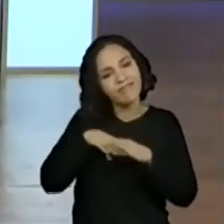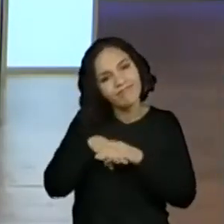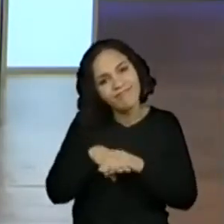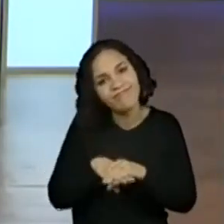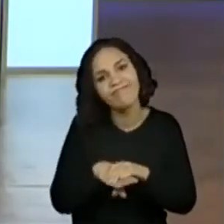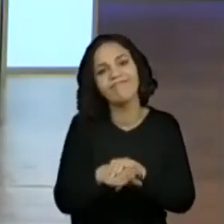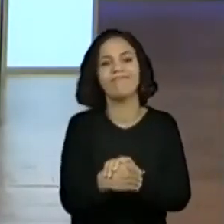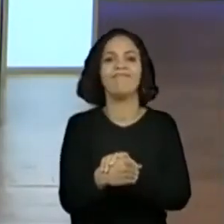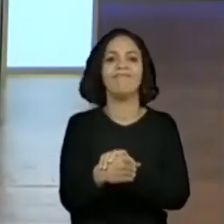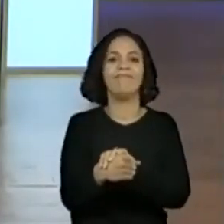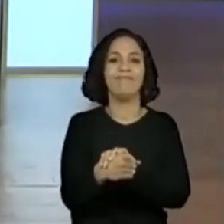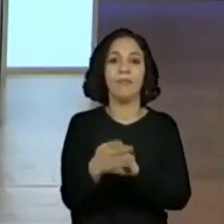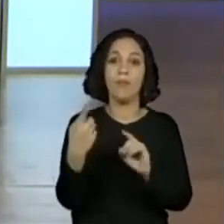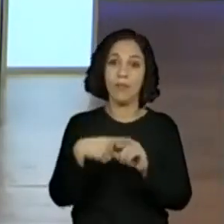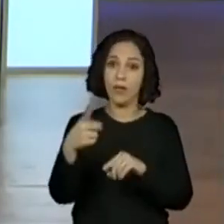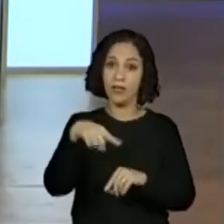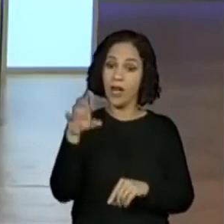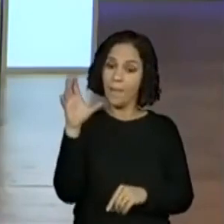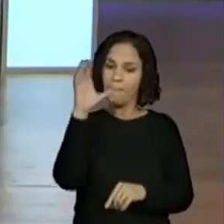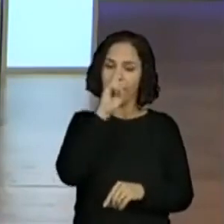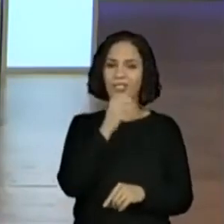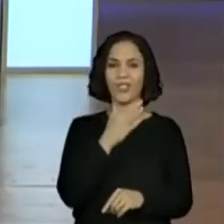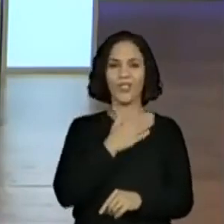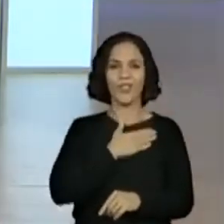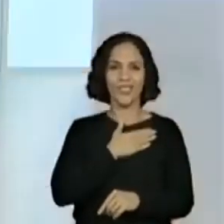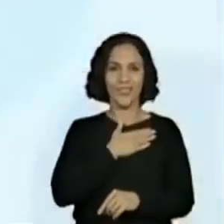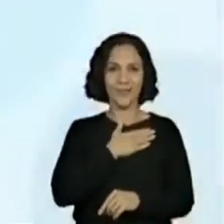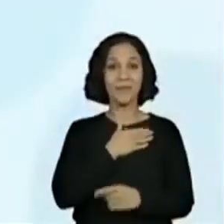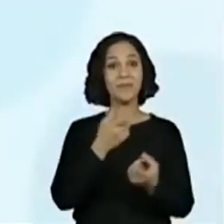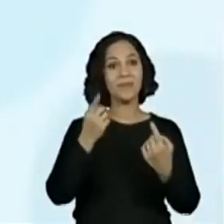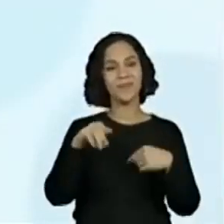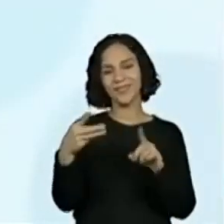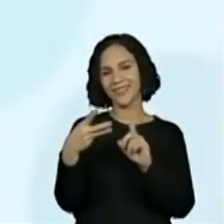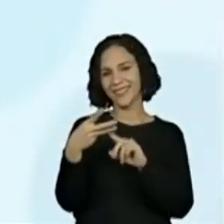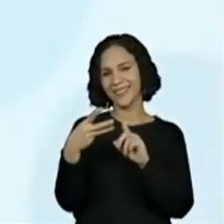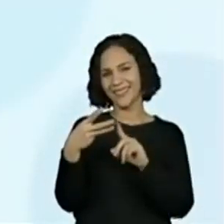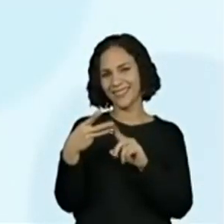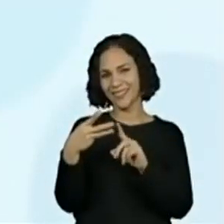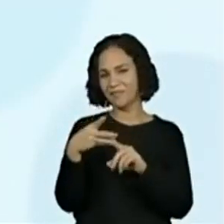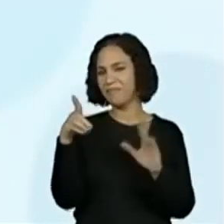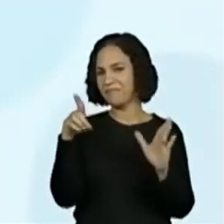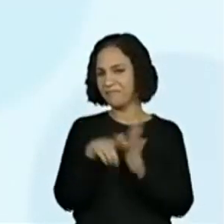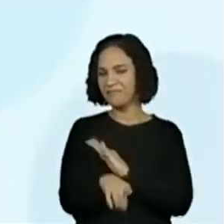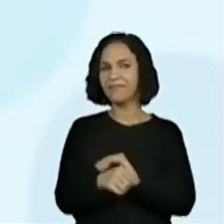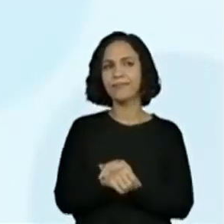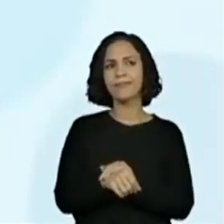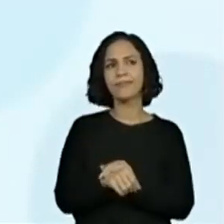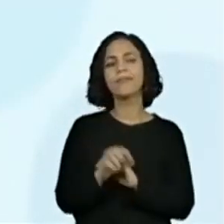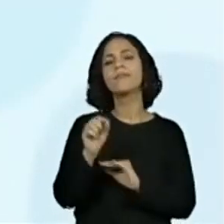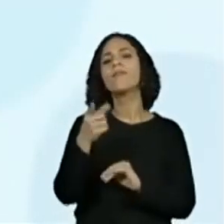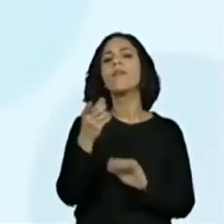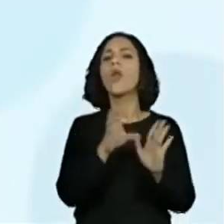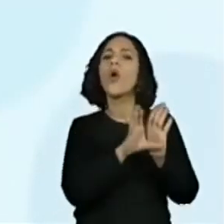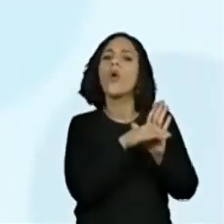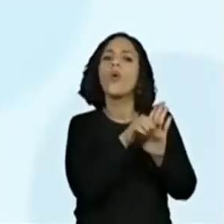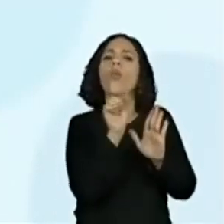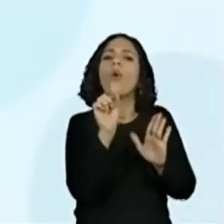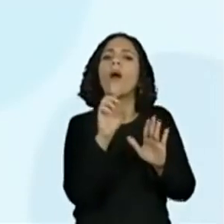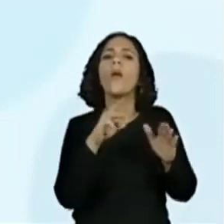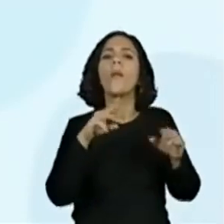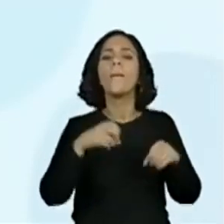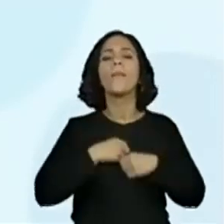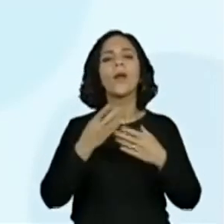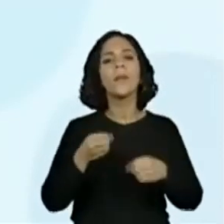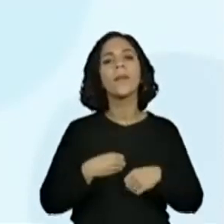Certo? A gente aprende a gostar. E terceira questão. Ah, essa é boa. Definição. O que é um